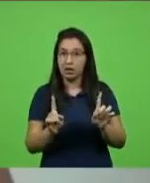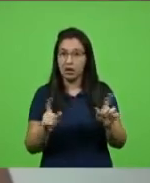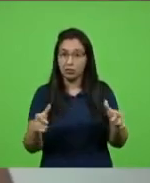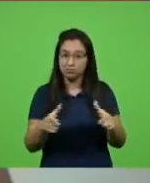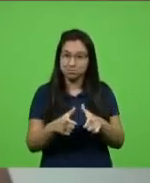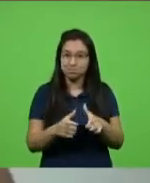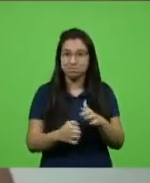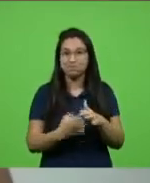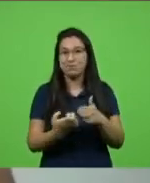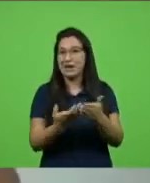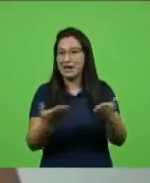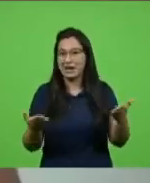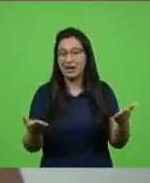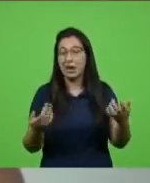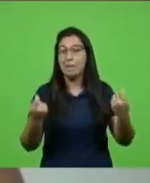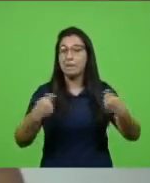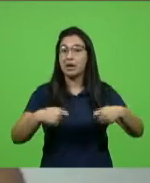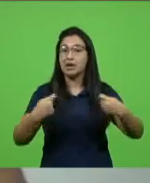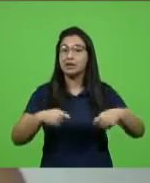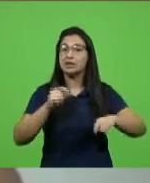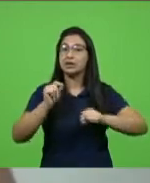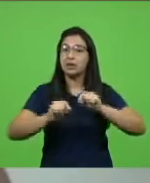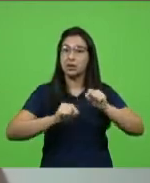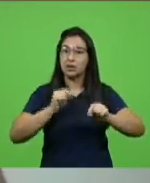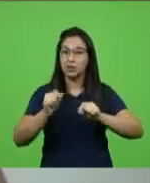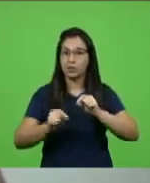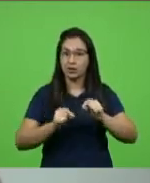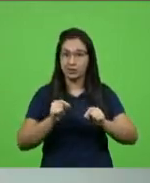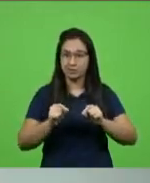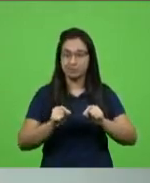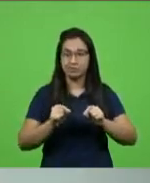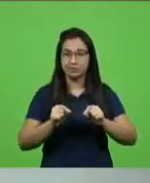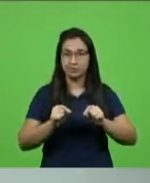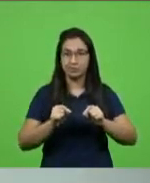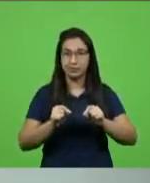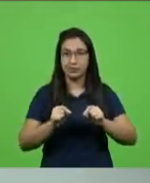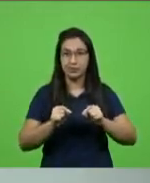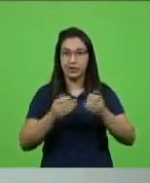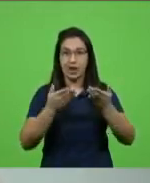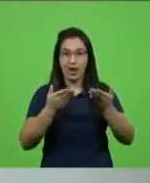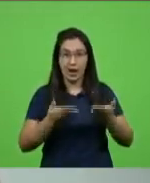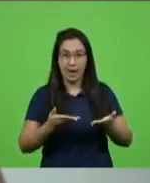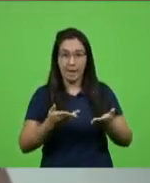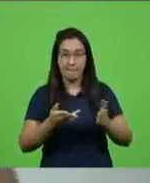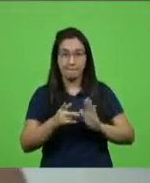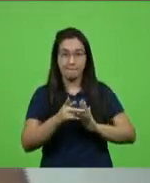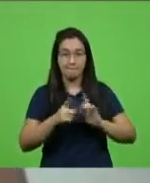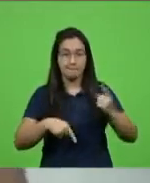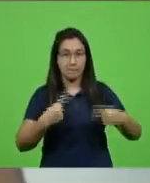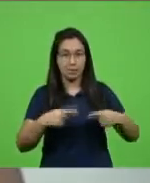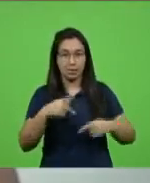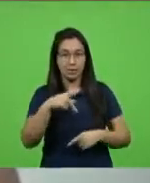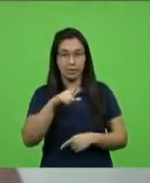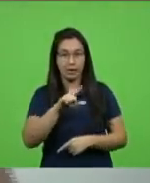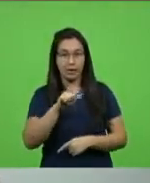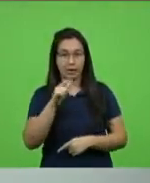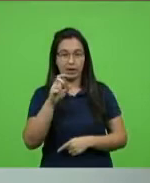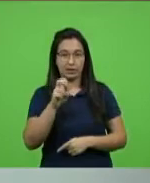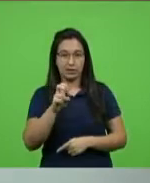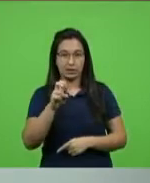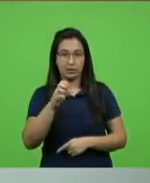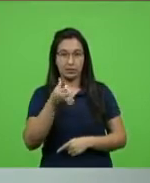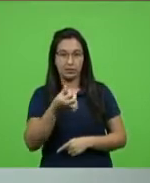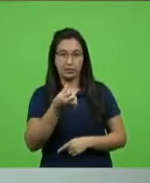nós precisamos ter sim além da da política do PL 5638 que está